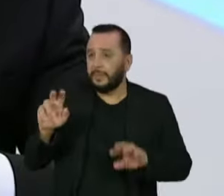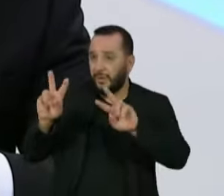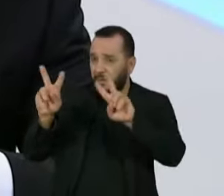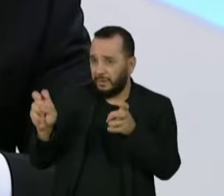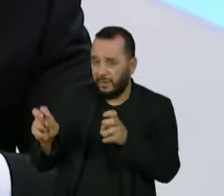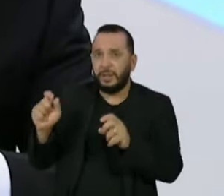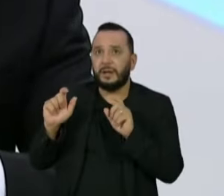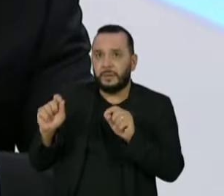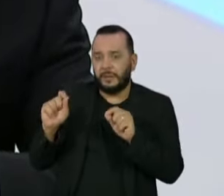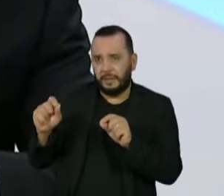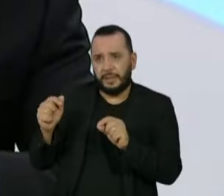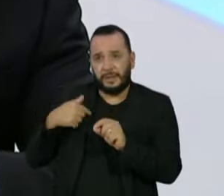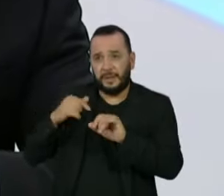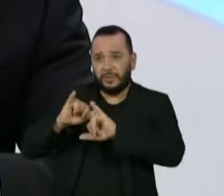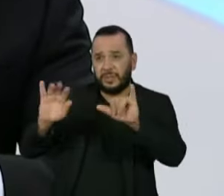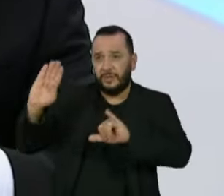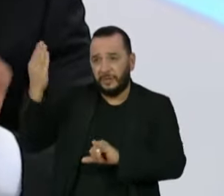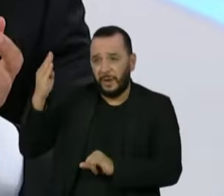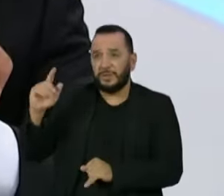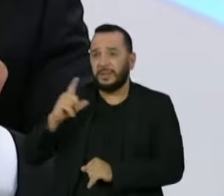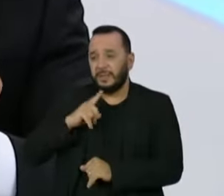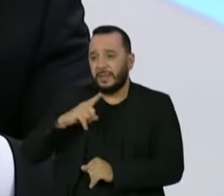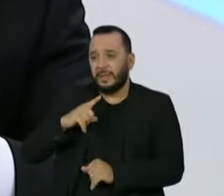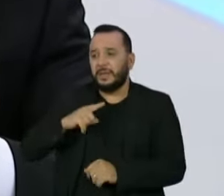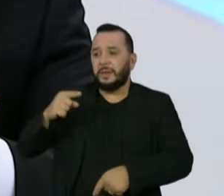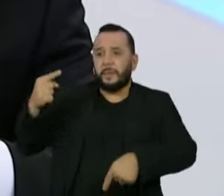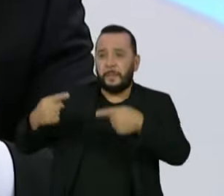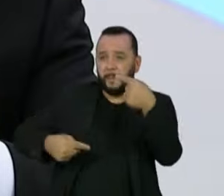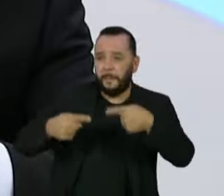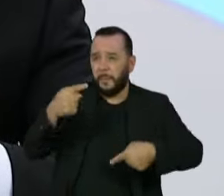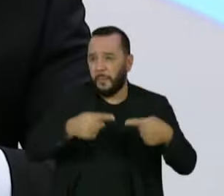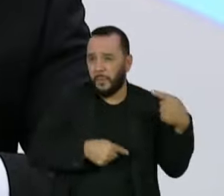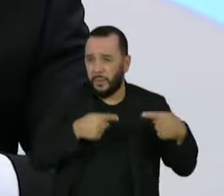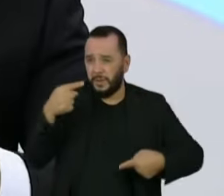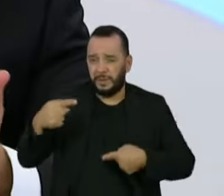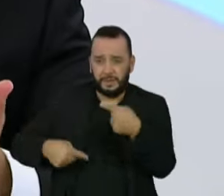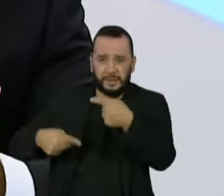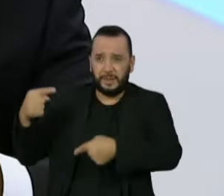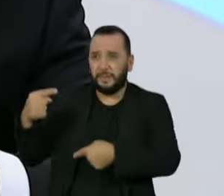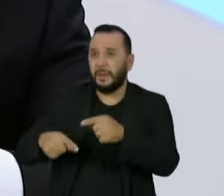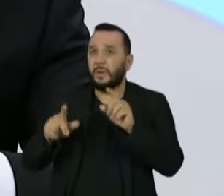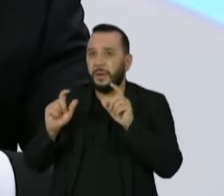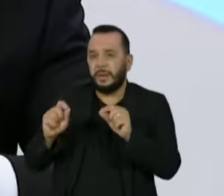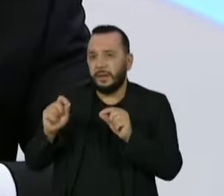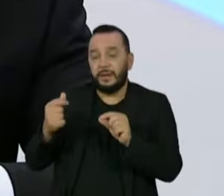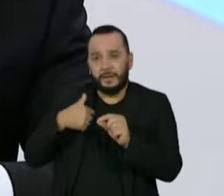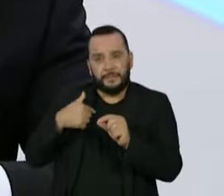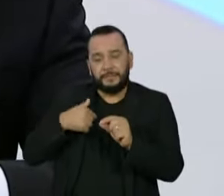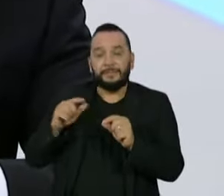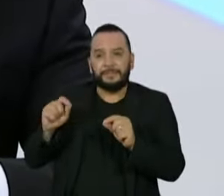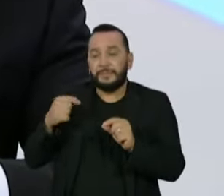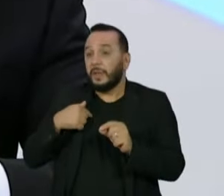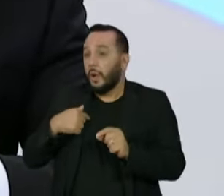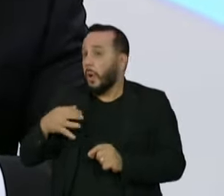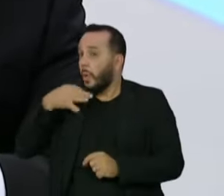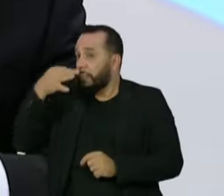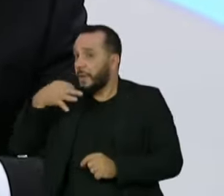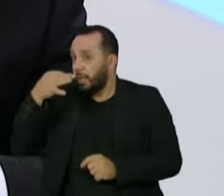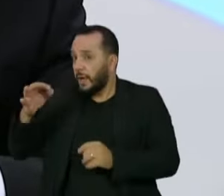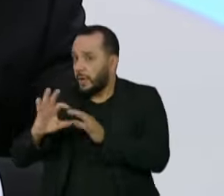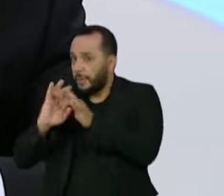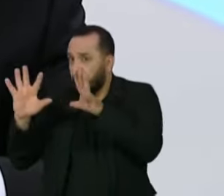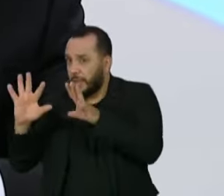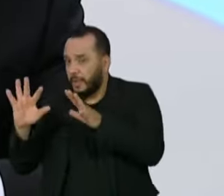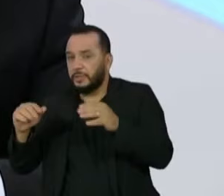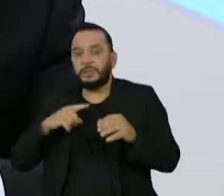muita polêmica em cima disso que as pessoas ficam escudando as suas opiniões falsas na liberdade de opinião, no direito de expressão. Só que esse direito